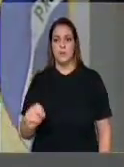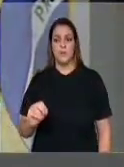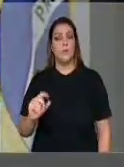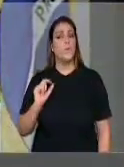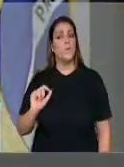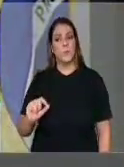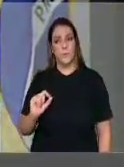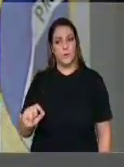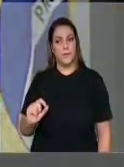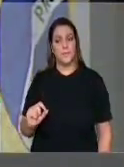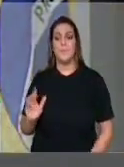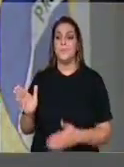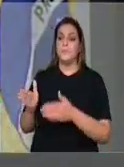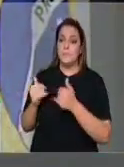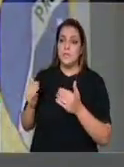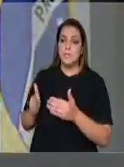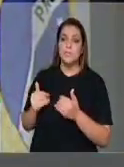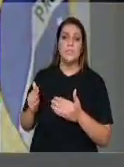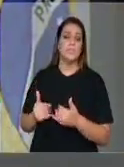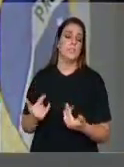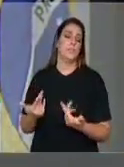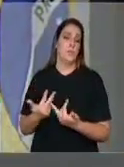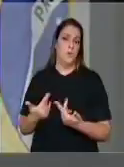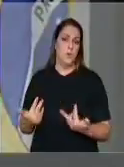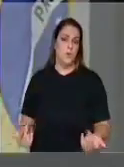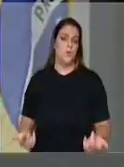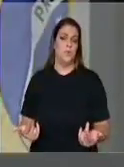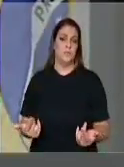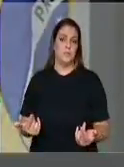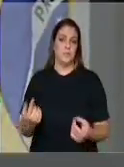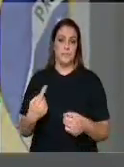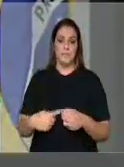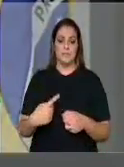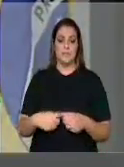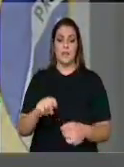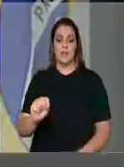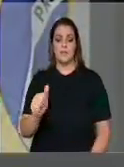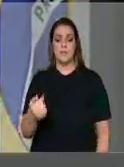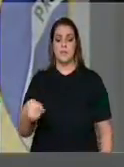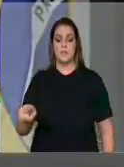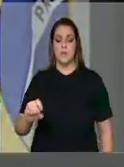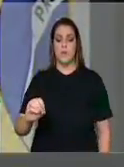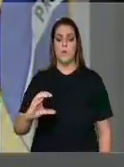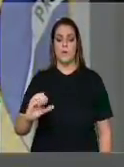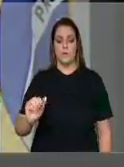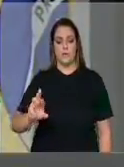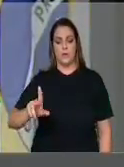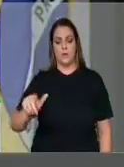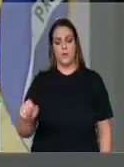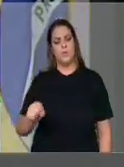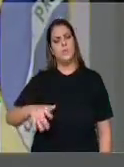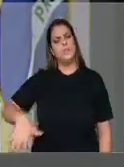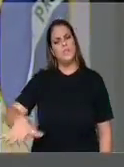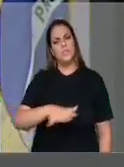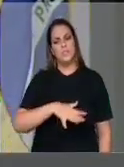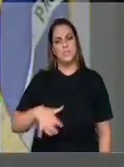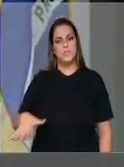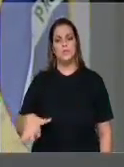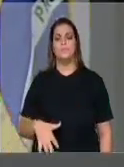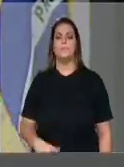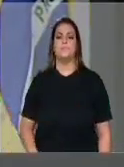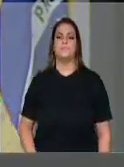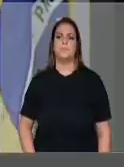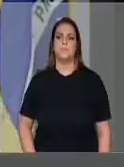respeito de uma reivindicação que nós tivemos na cidade de São Carlos e região de alguns juízes